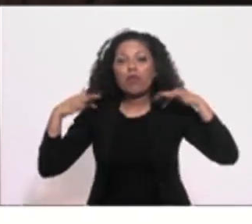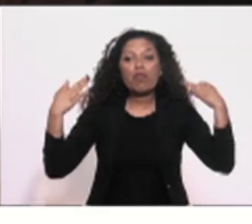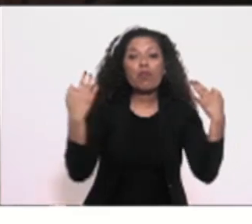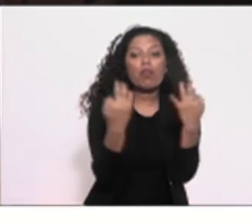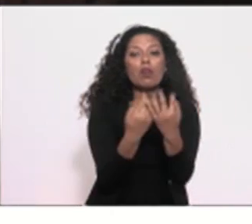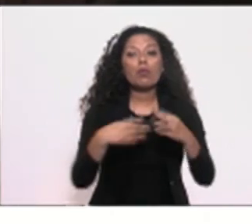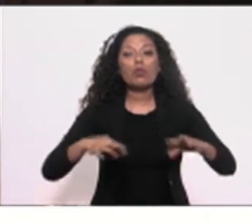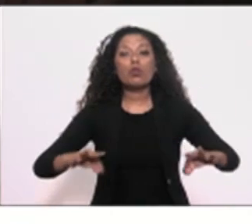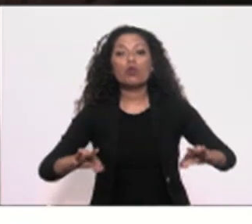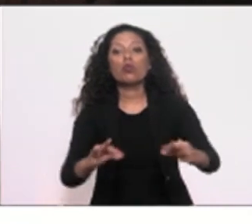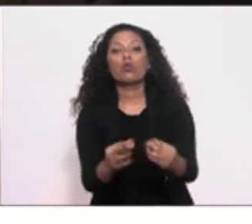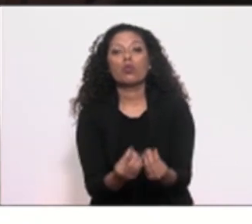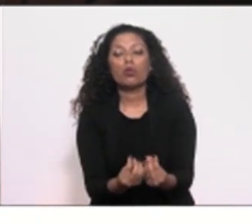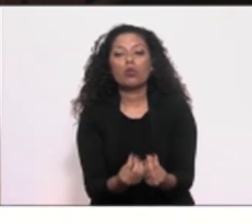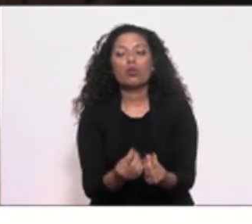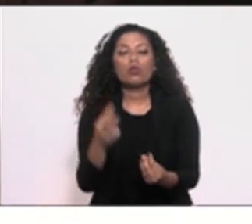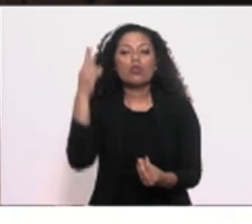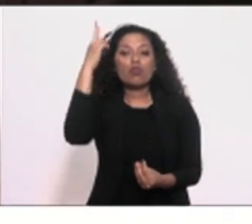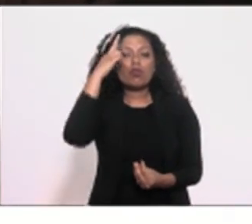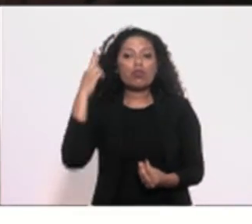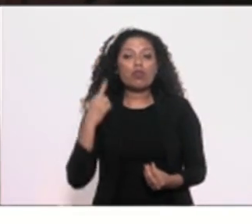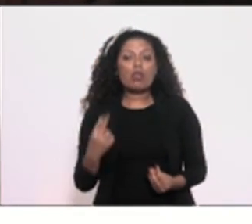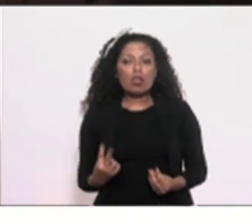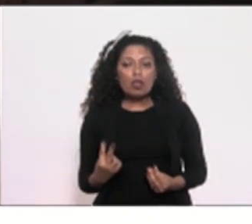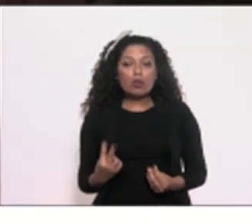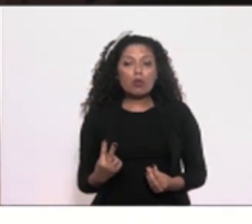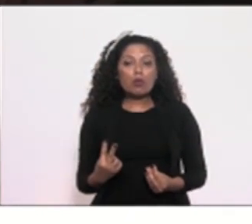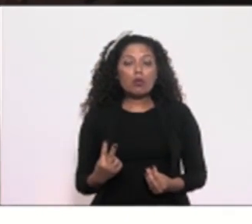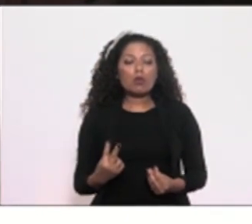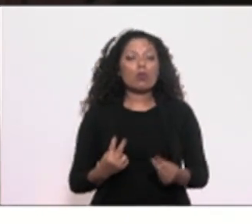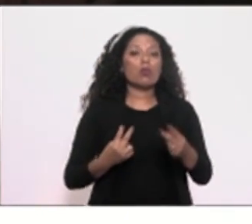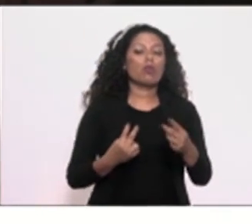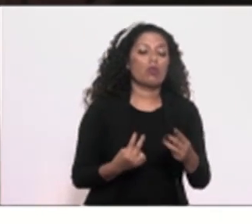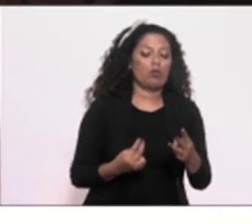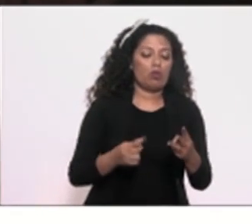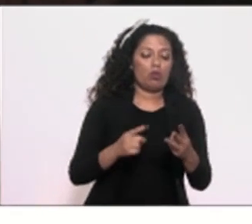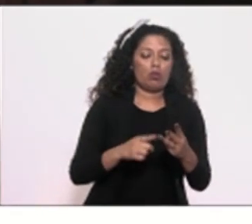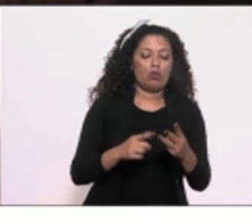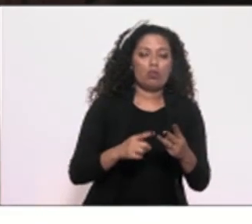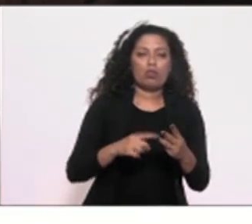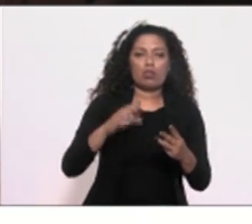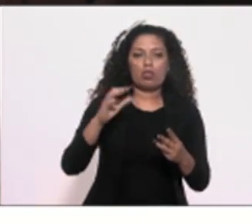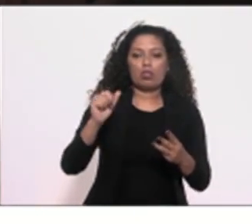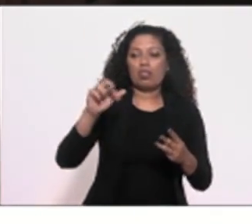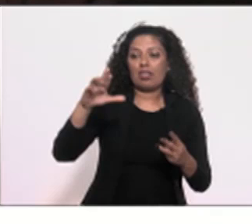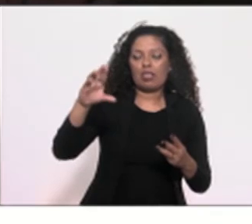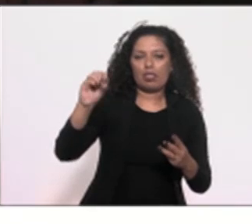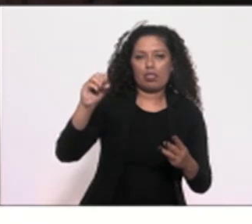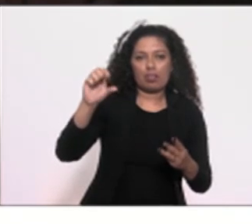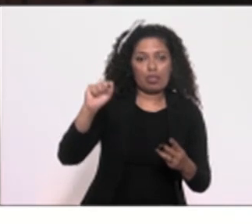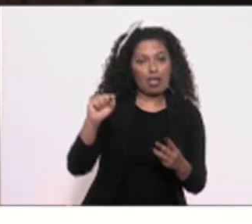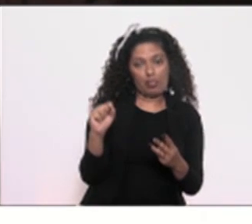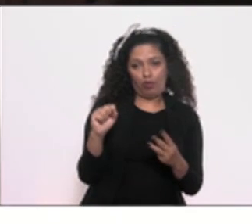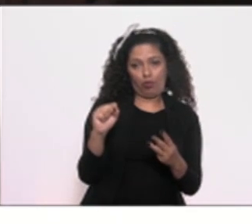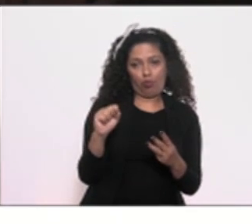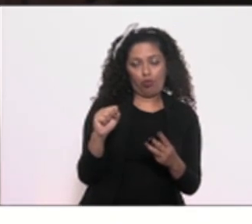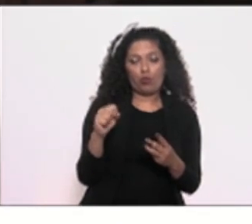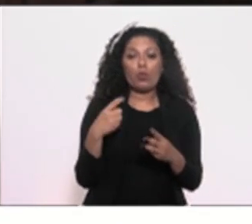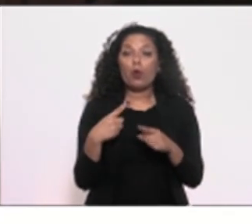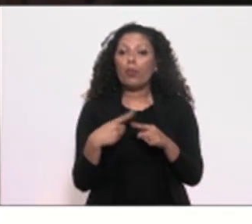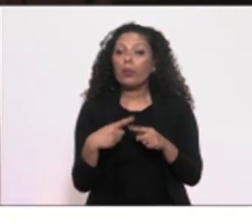mandato de vereador. Porque ele, pelas pernas próprias, não teria